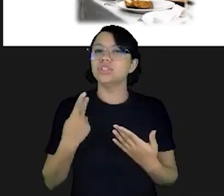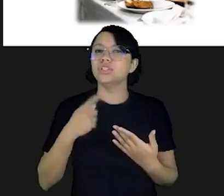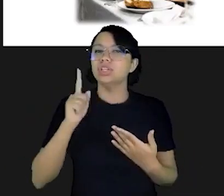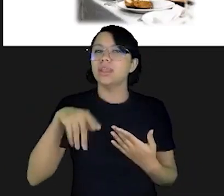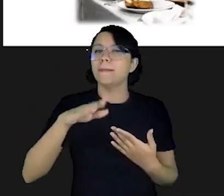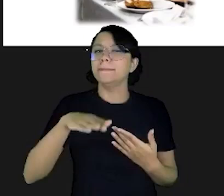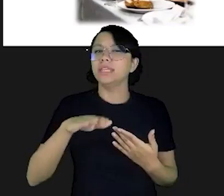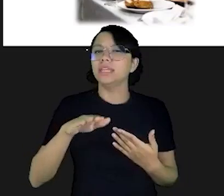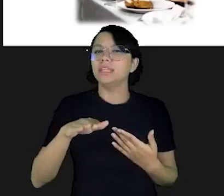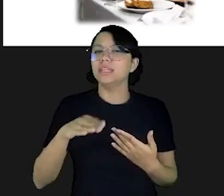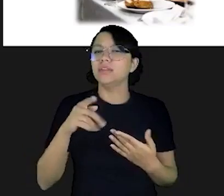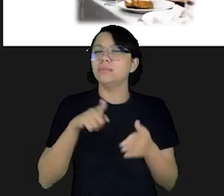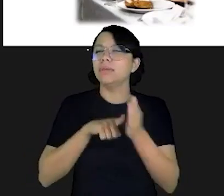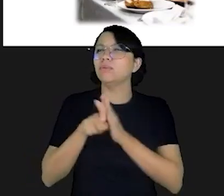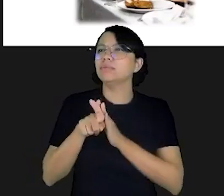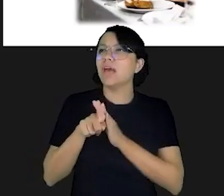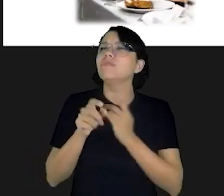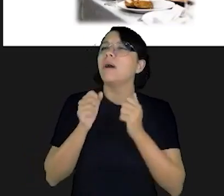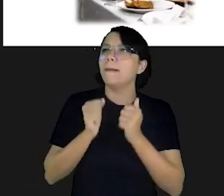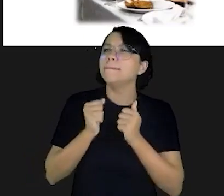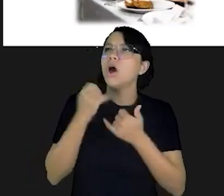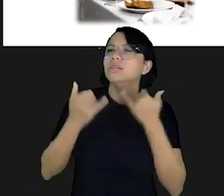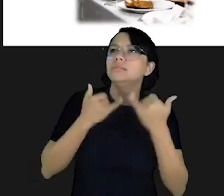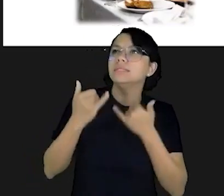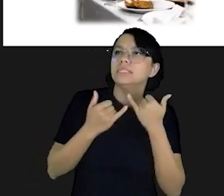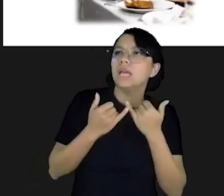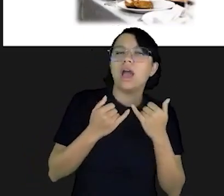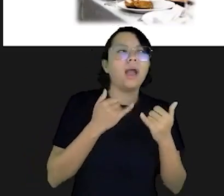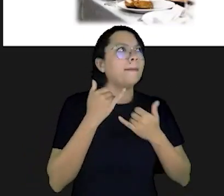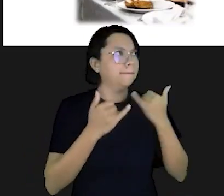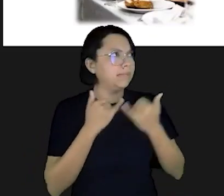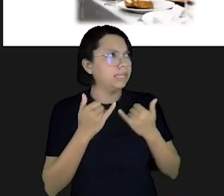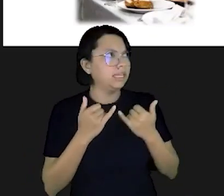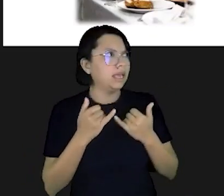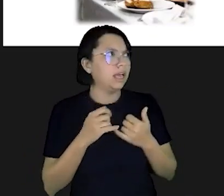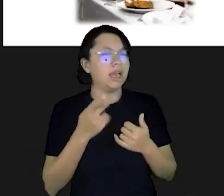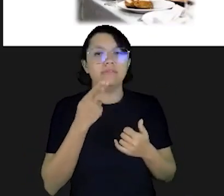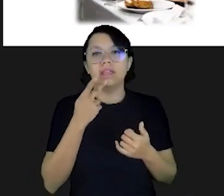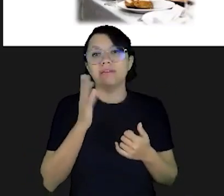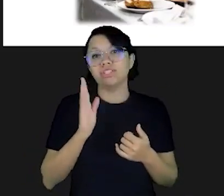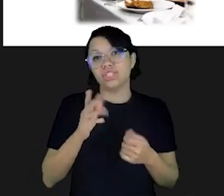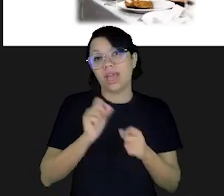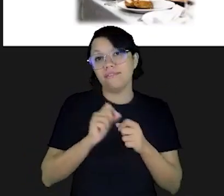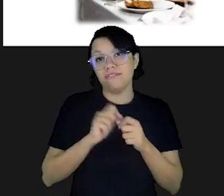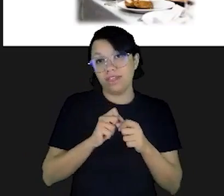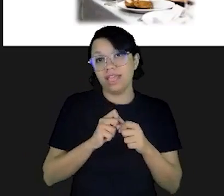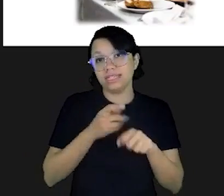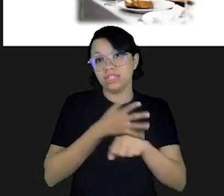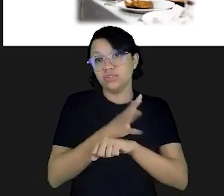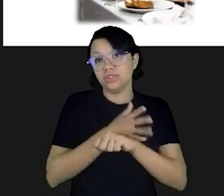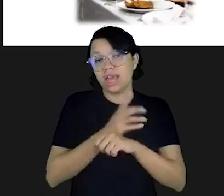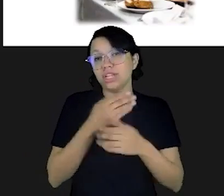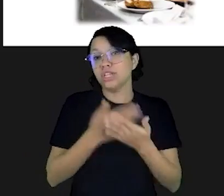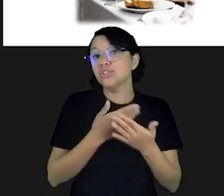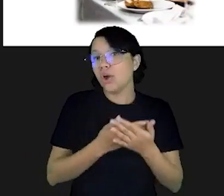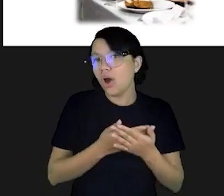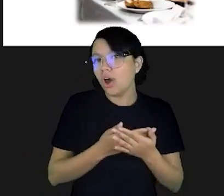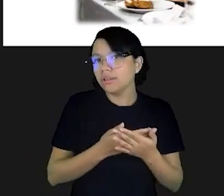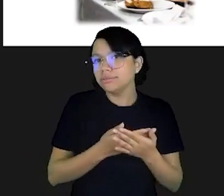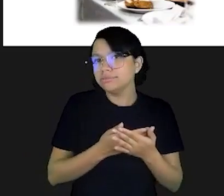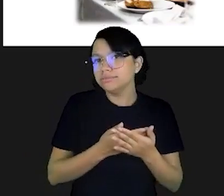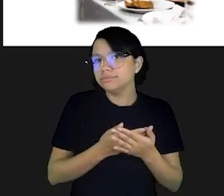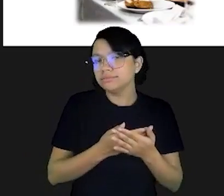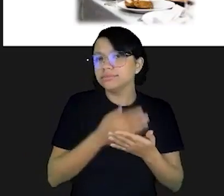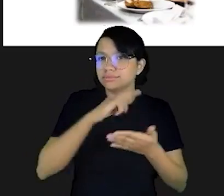da escola e perguntava Mãe, posso ir brincar? Pai, posso ir brincar? E eles diziam Você já fez o dever de casa? Não, ainda não. Então, faça o dever de casa primeiro.